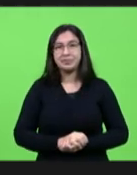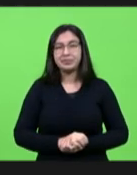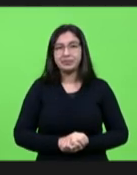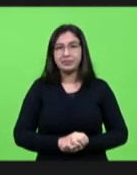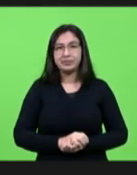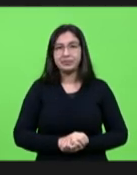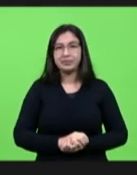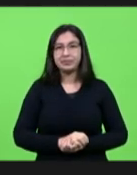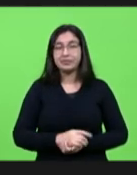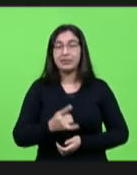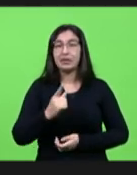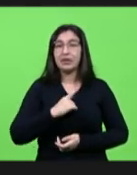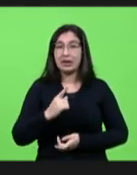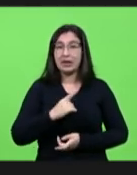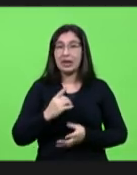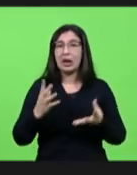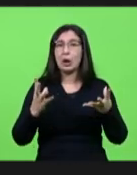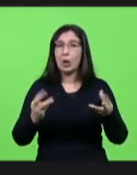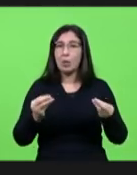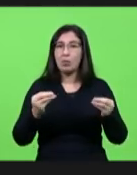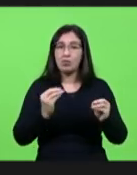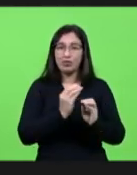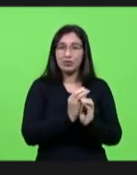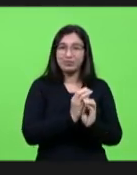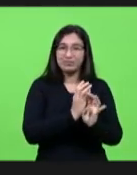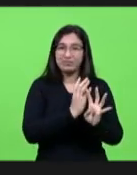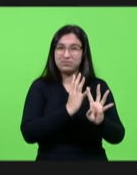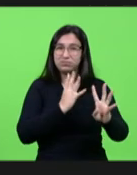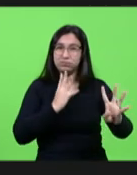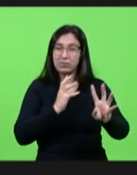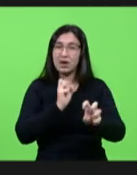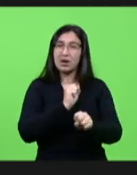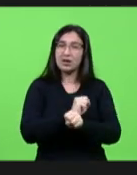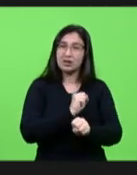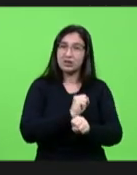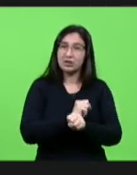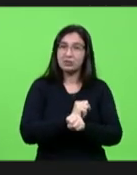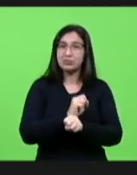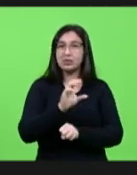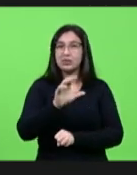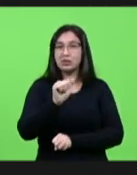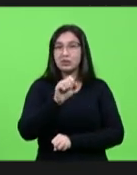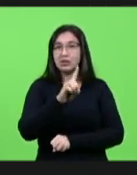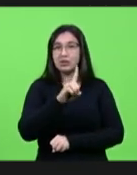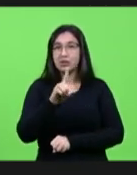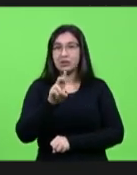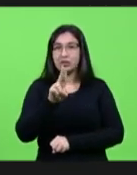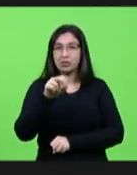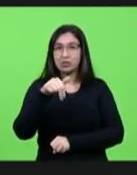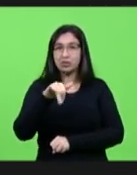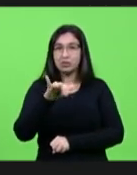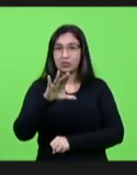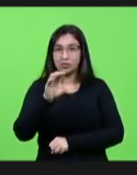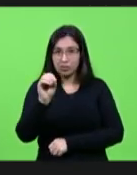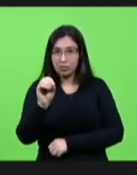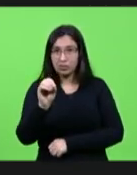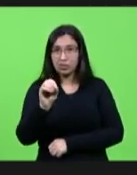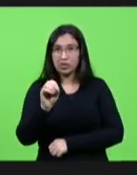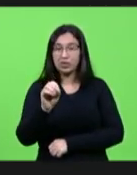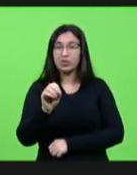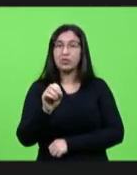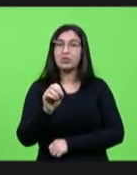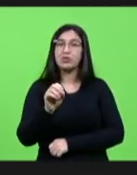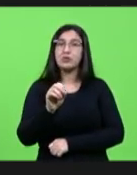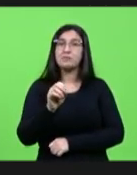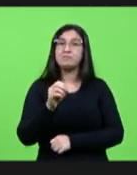temos grande fila de espera no CAD único há uma ameaça muito grande